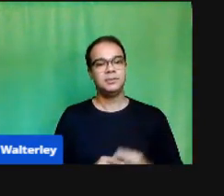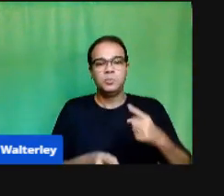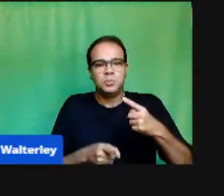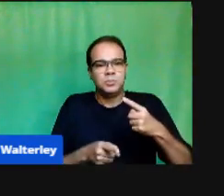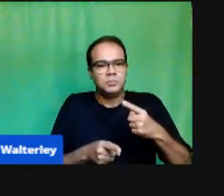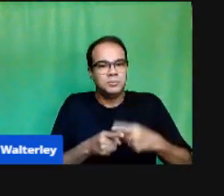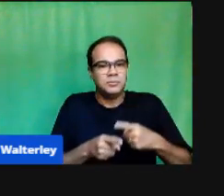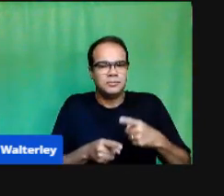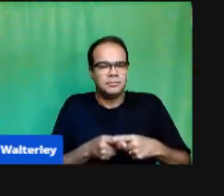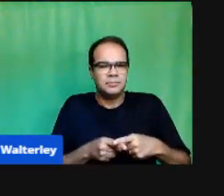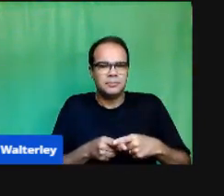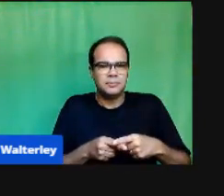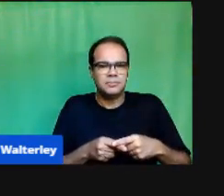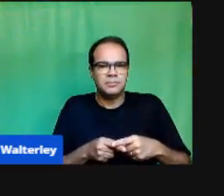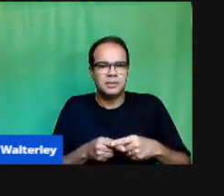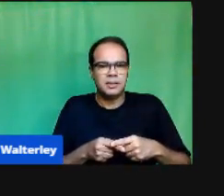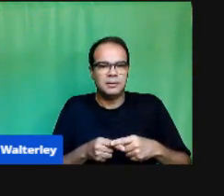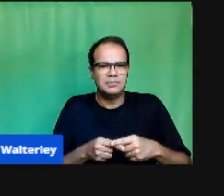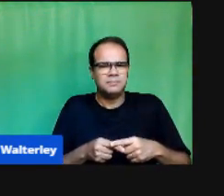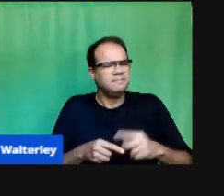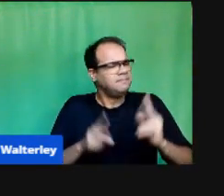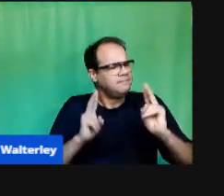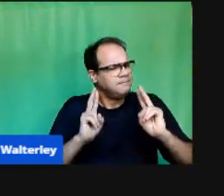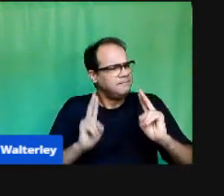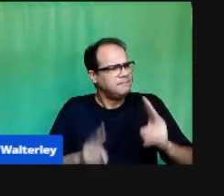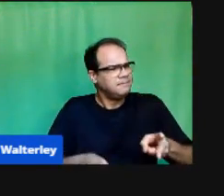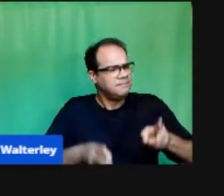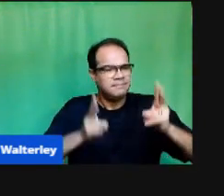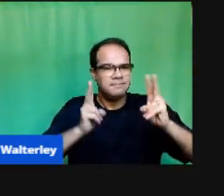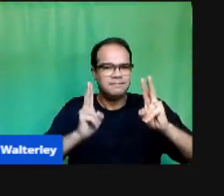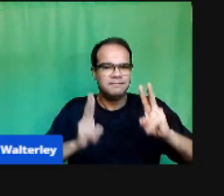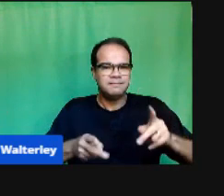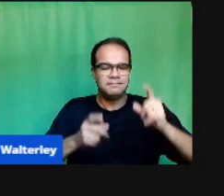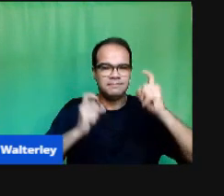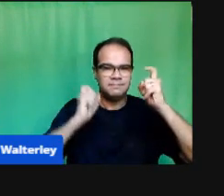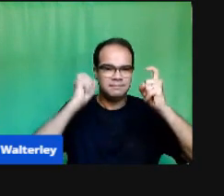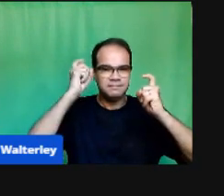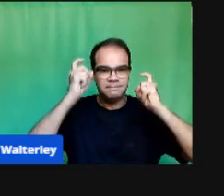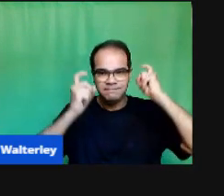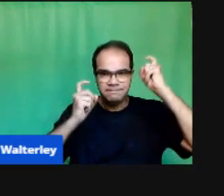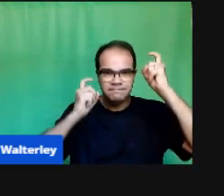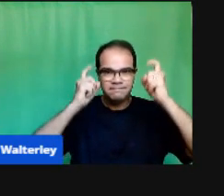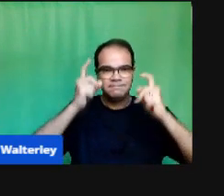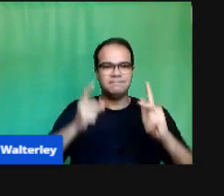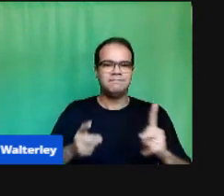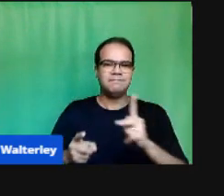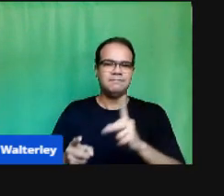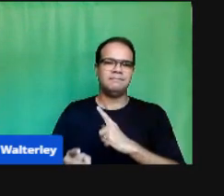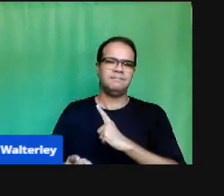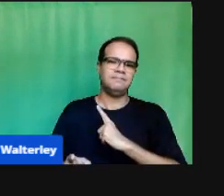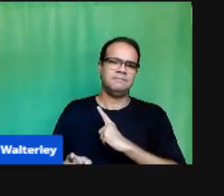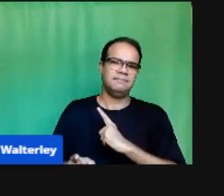Presente Sempre Em contato Com a família E com o nosso aluno